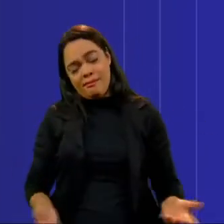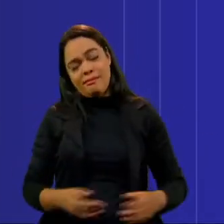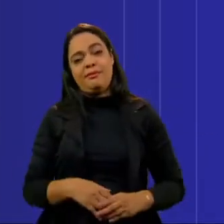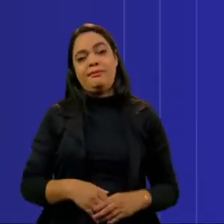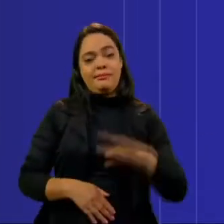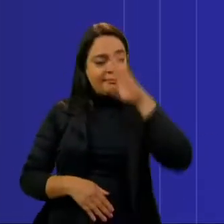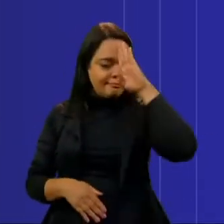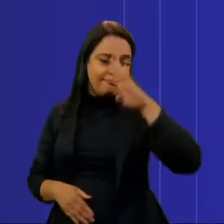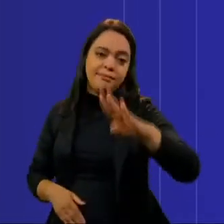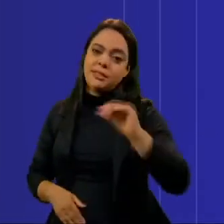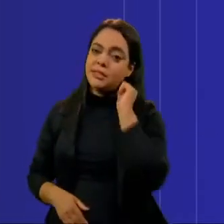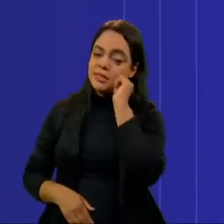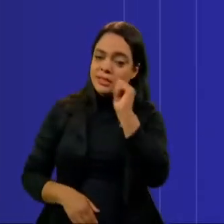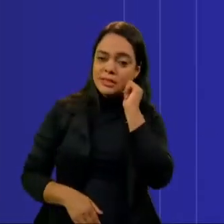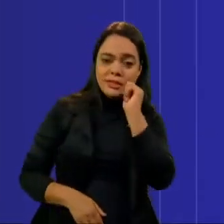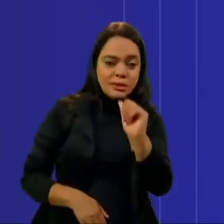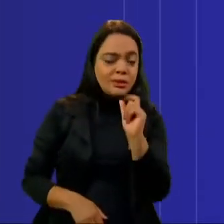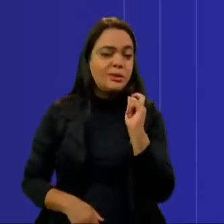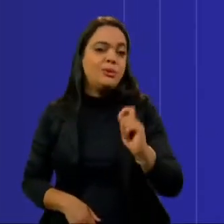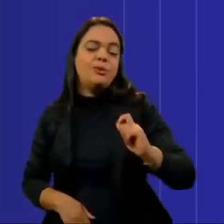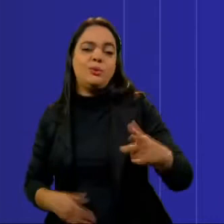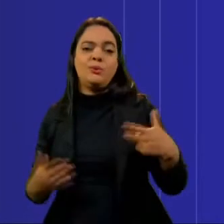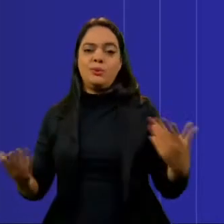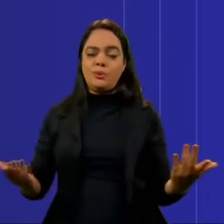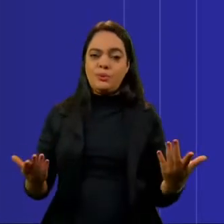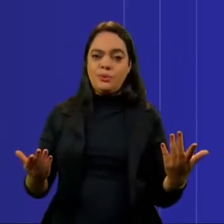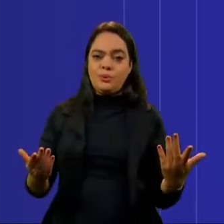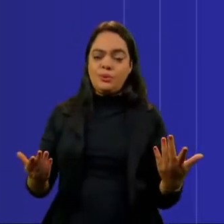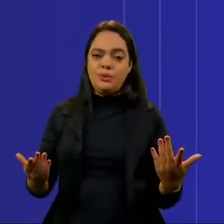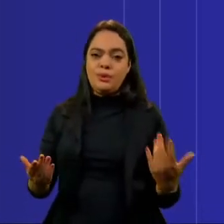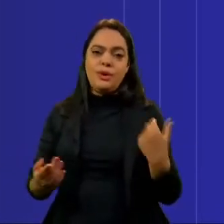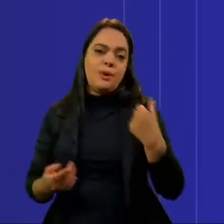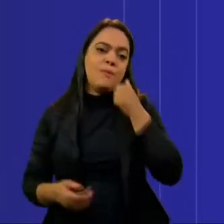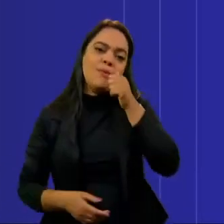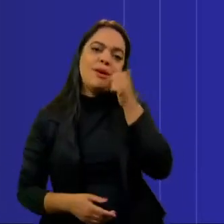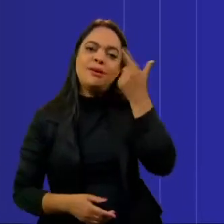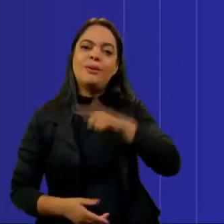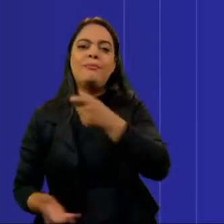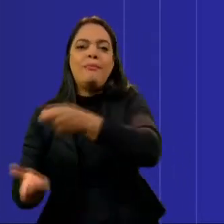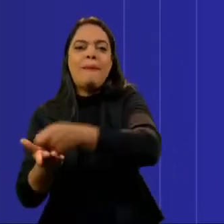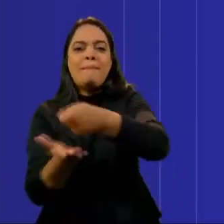principalmente as mulheres, atingir fundamentalmente as mulheres que puderam pagar,